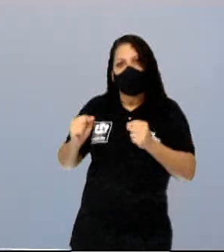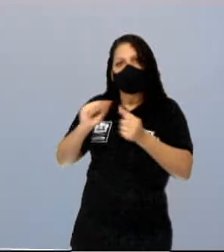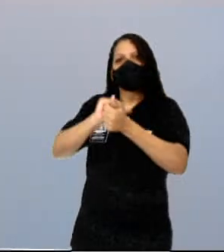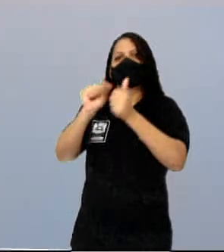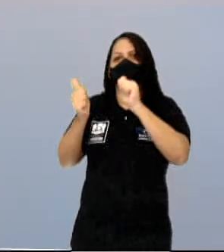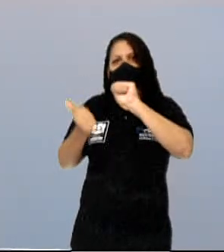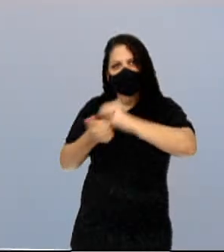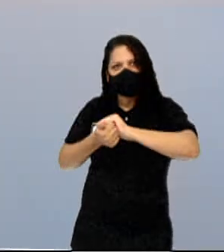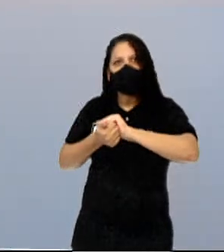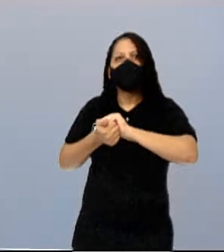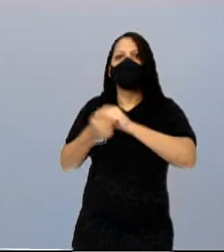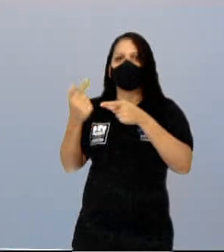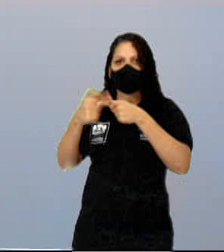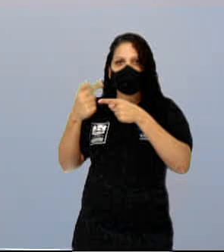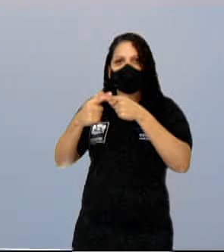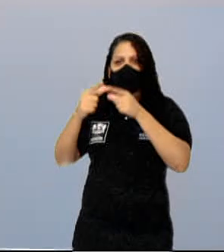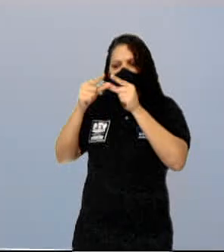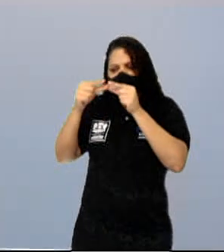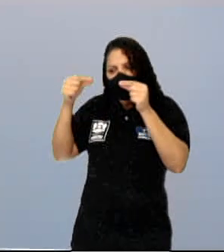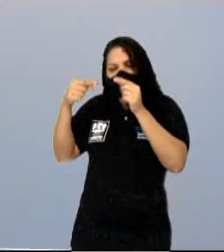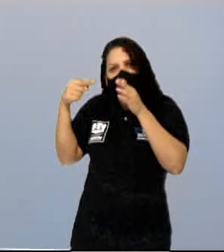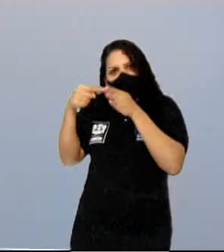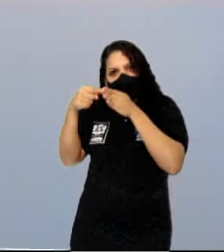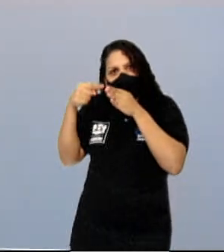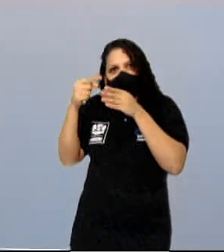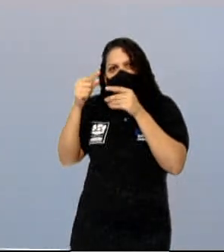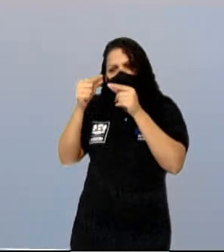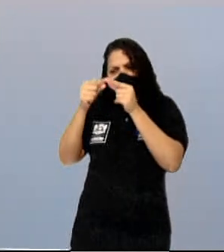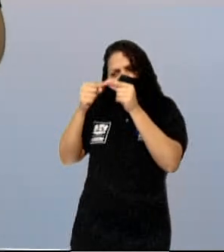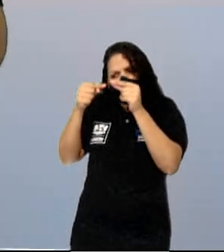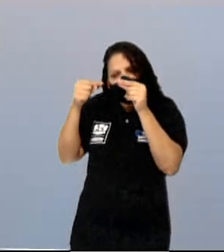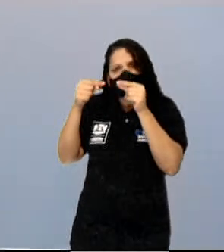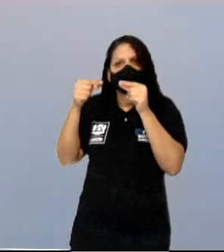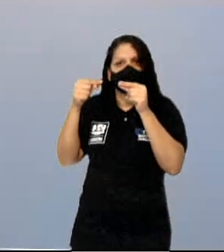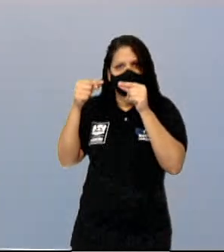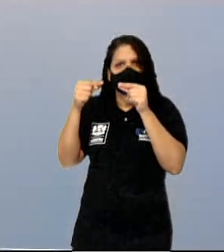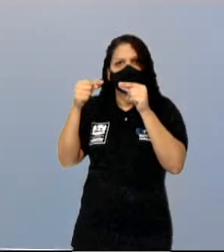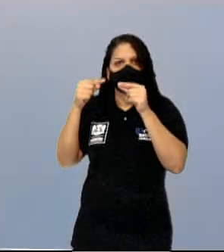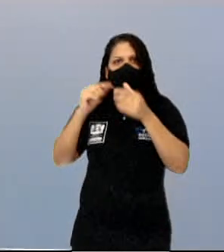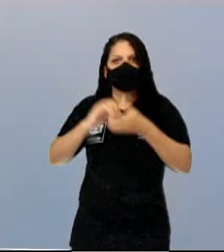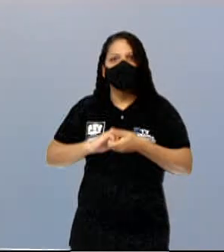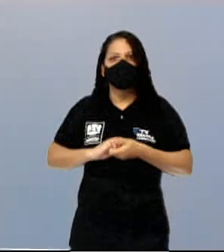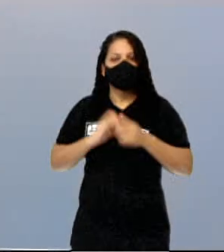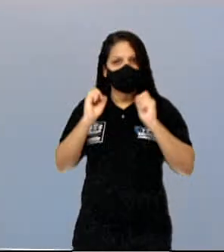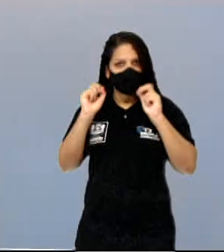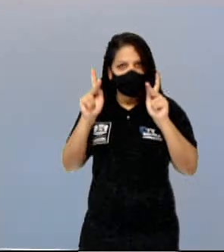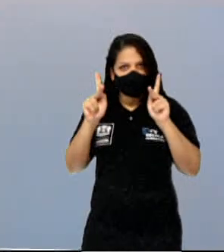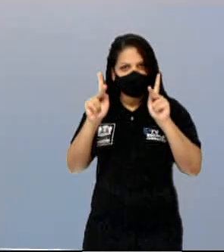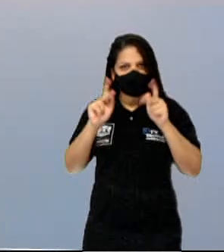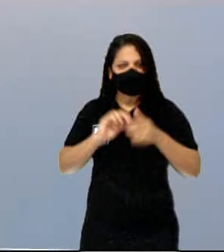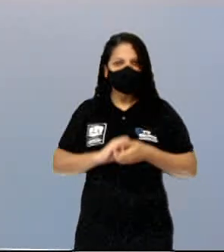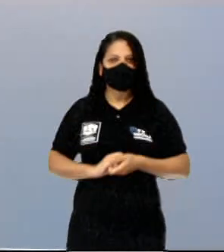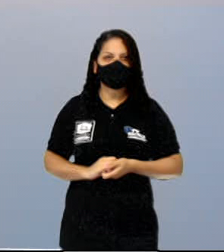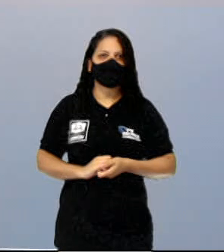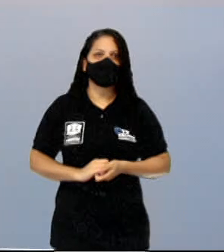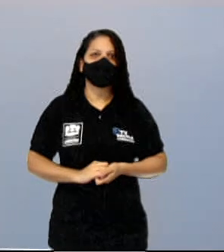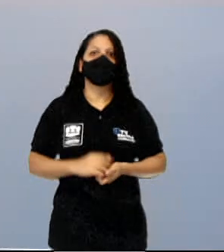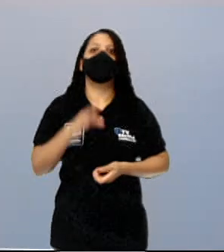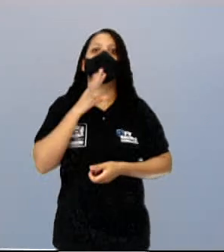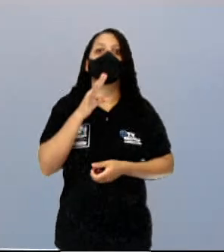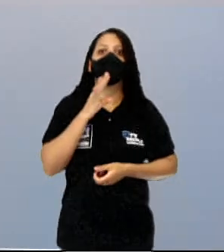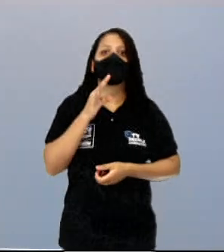Araucárias também é uma das matas mais ameaçadas do nosso território brasileiro. Beleza? Conhecemos as três